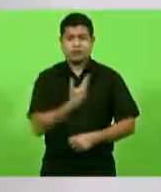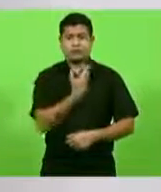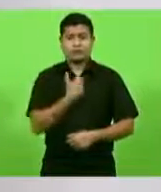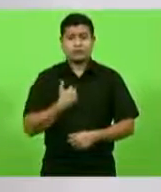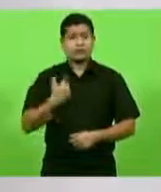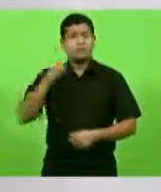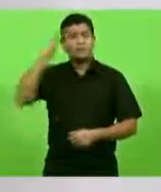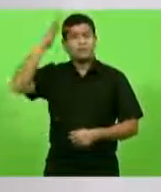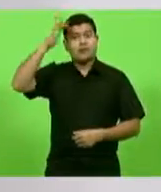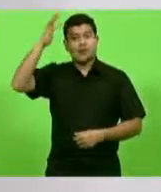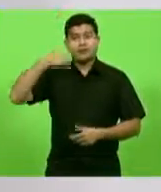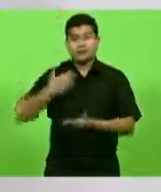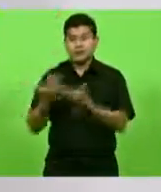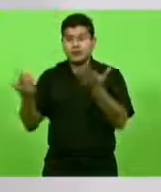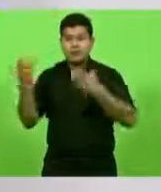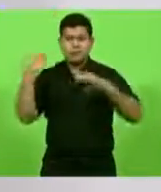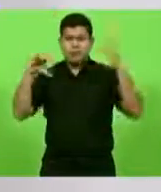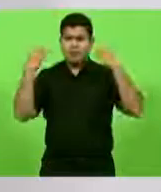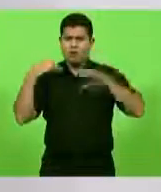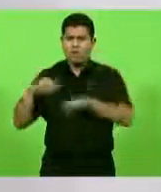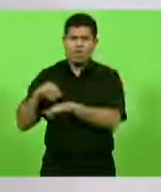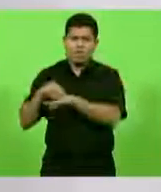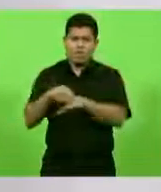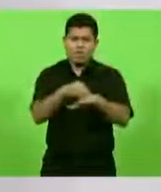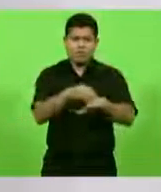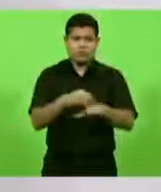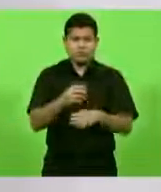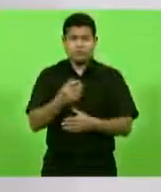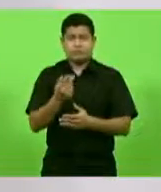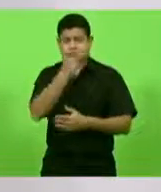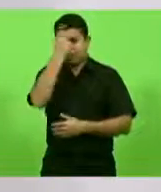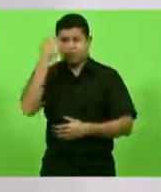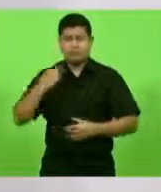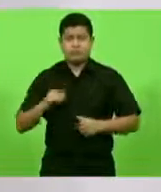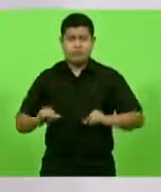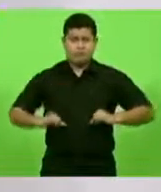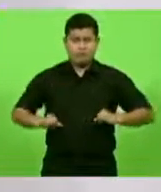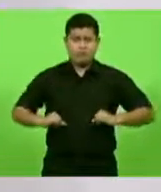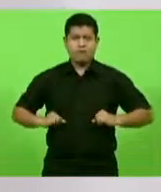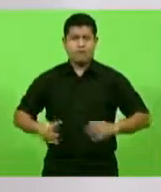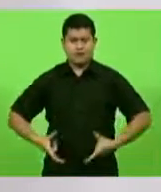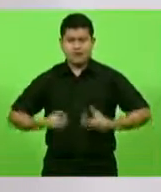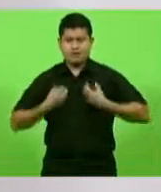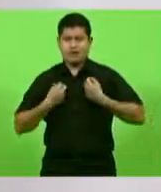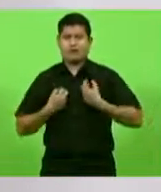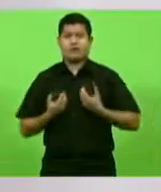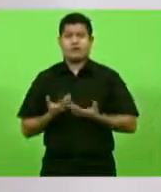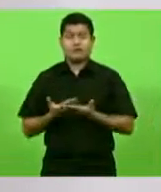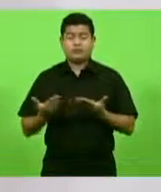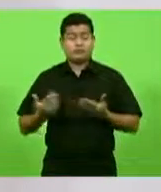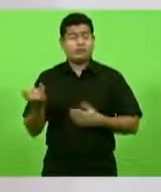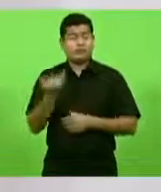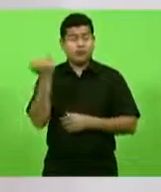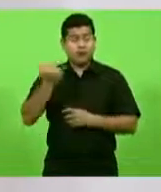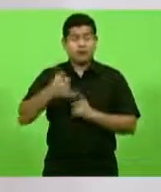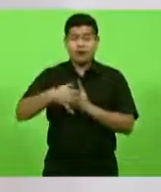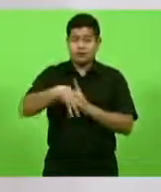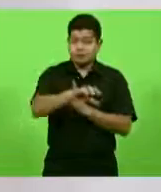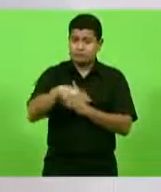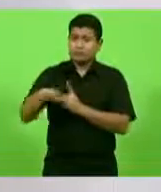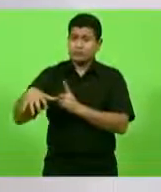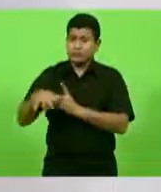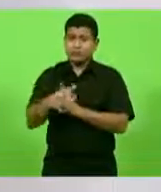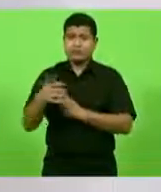paciente com câncer na estrada. Então, como é importante a descentralização da saúde,